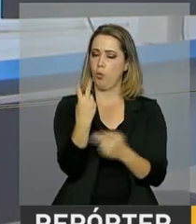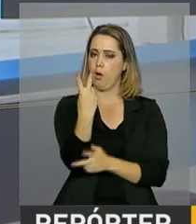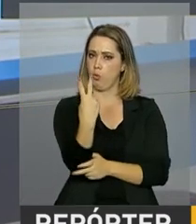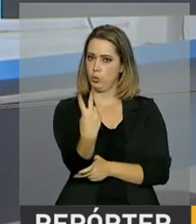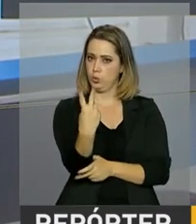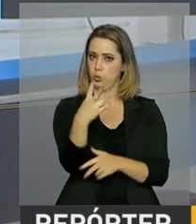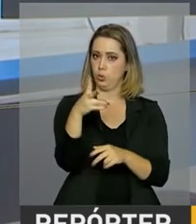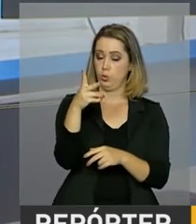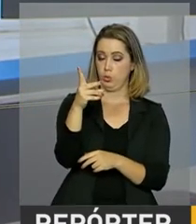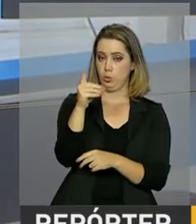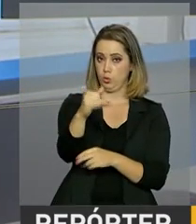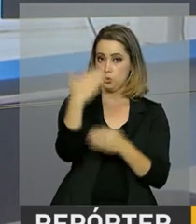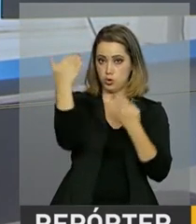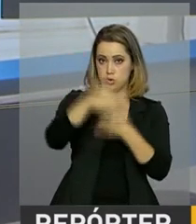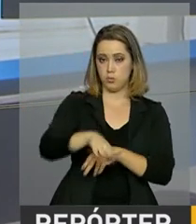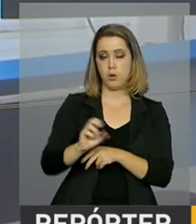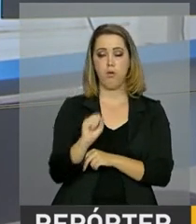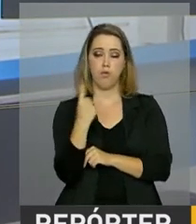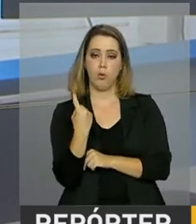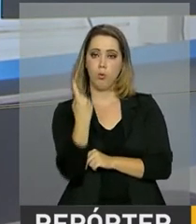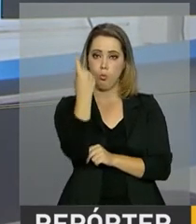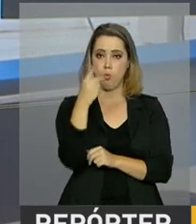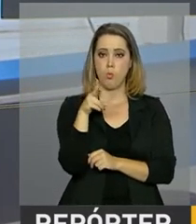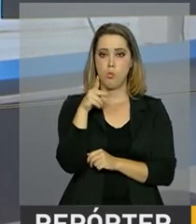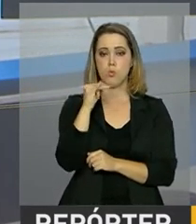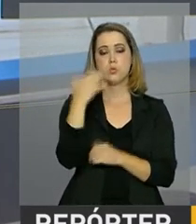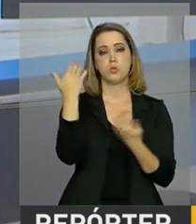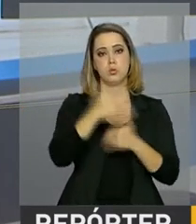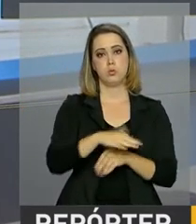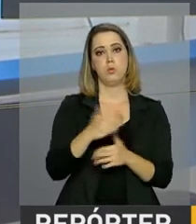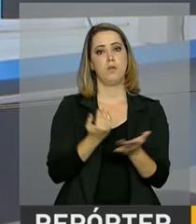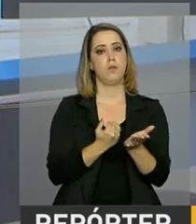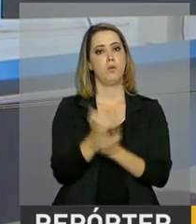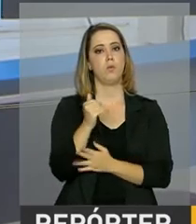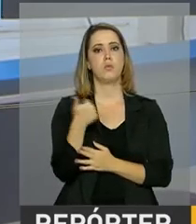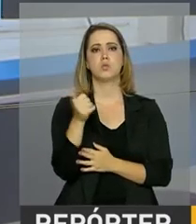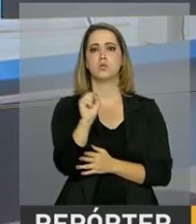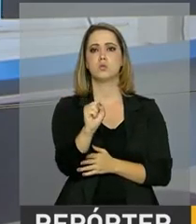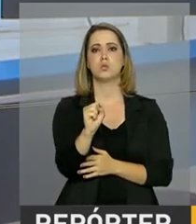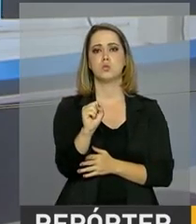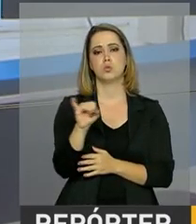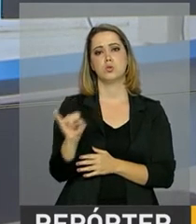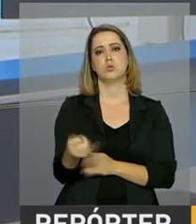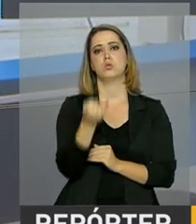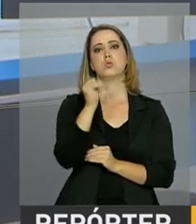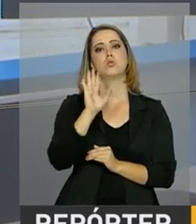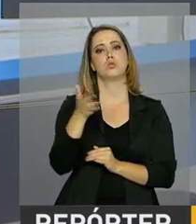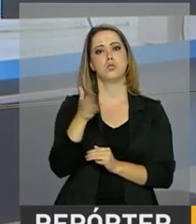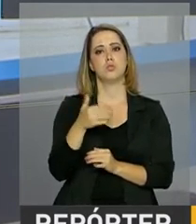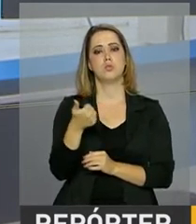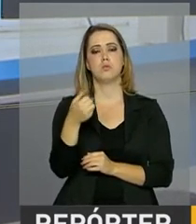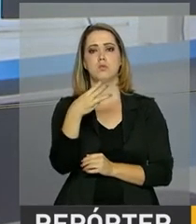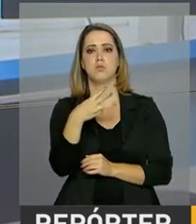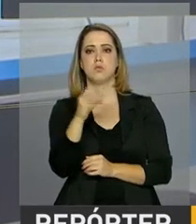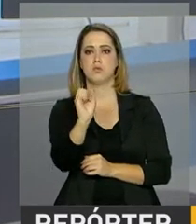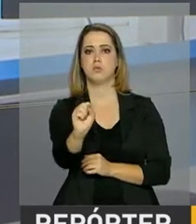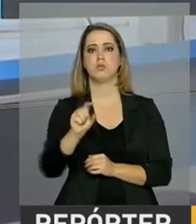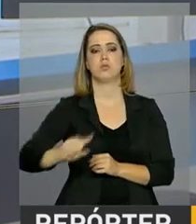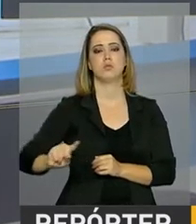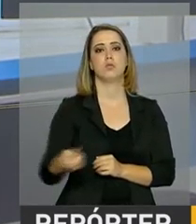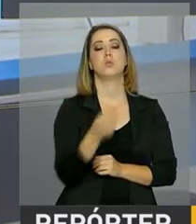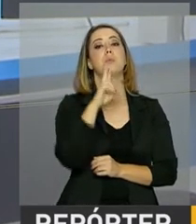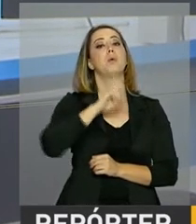dias ou ser realizada em apenas um dia. Desde que entrou no ar no dia 18 de janeiro, essa consulta já recebeu mais de